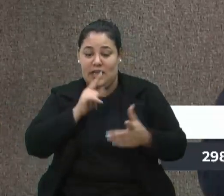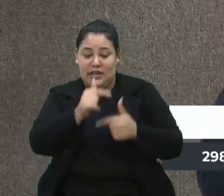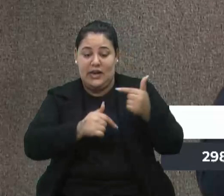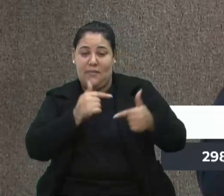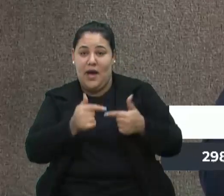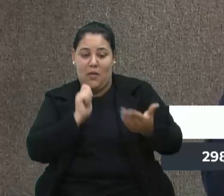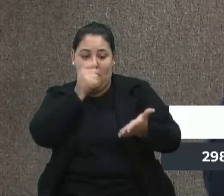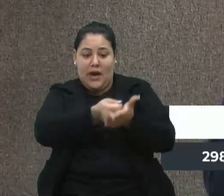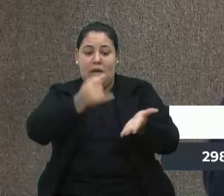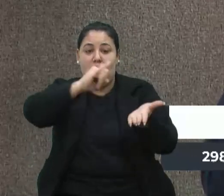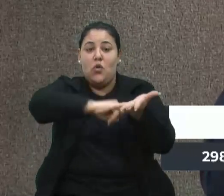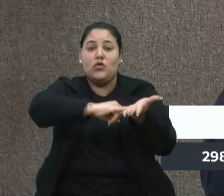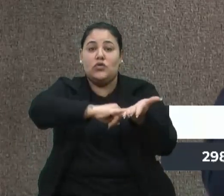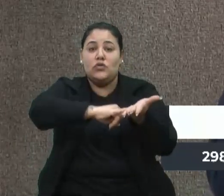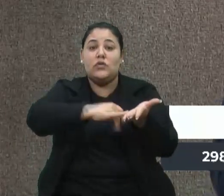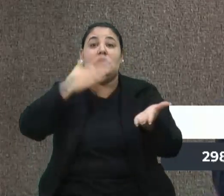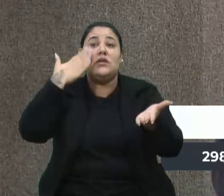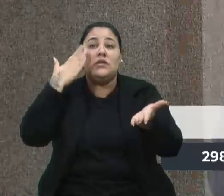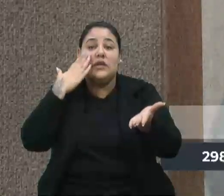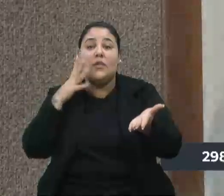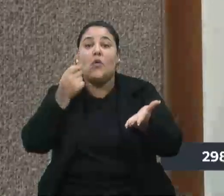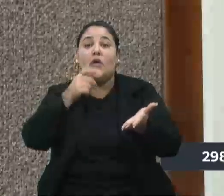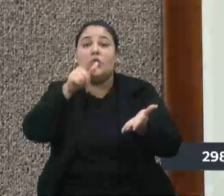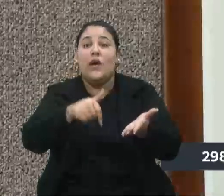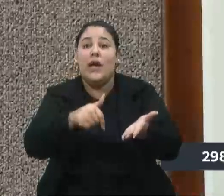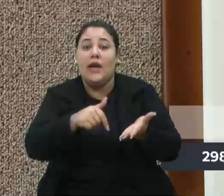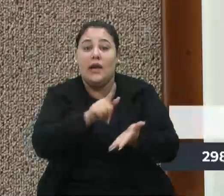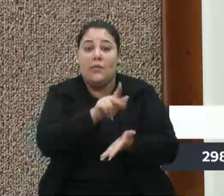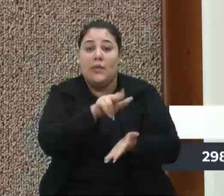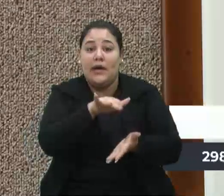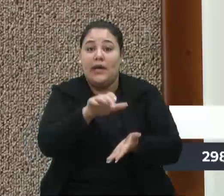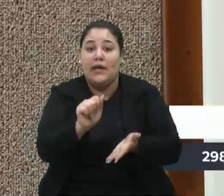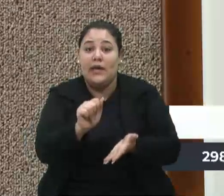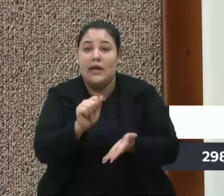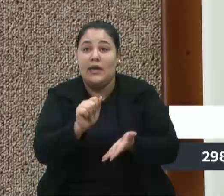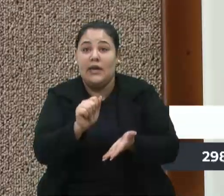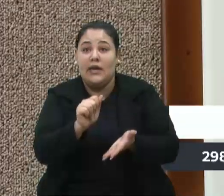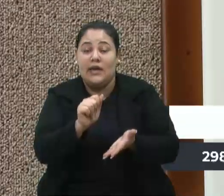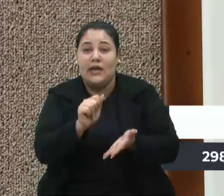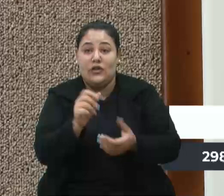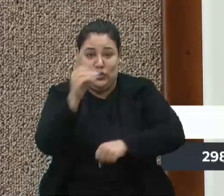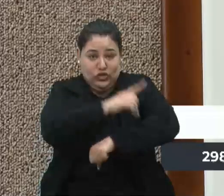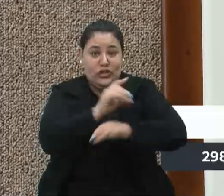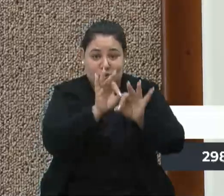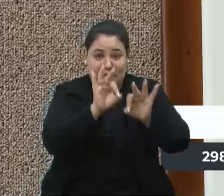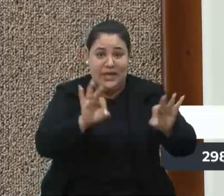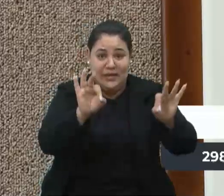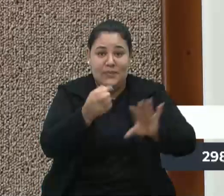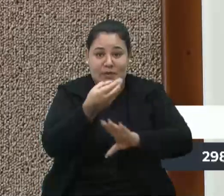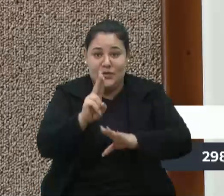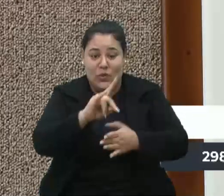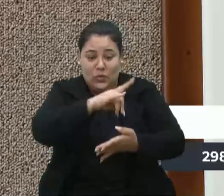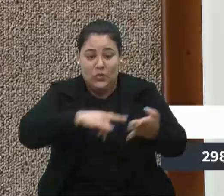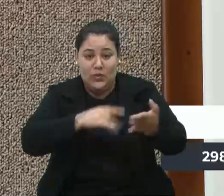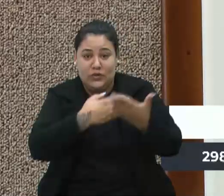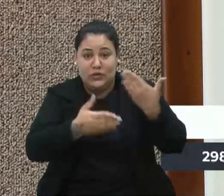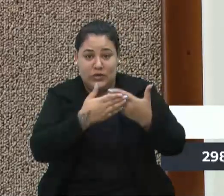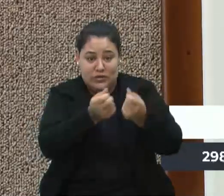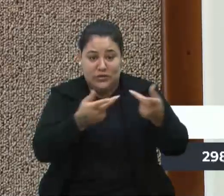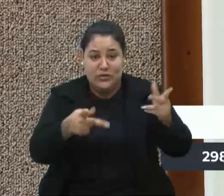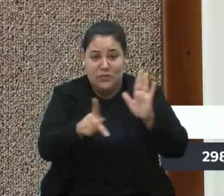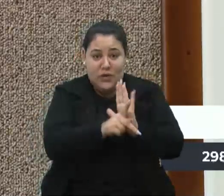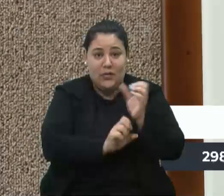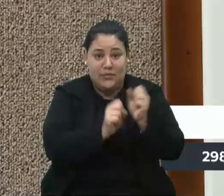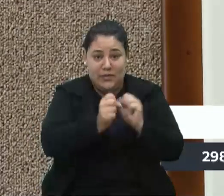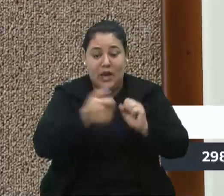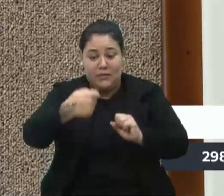paga imposto sabe quanto custa para pagar uma guia de imposto no dia 20 do Simples ou de tudo da sua empresa. Então, nós temos